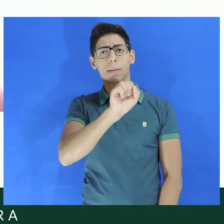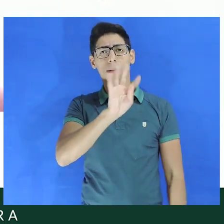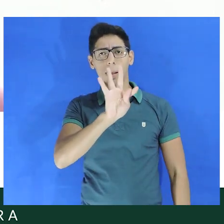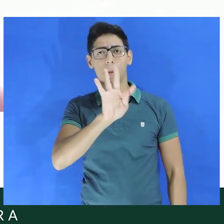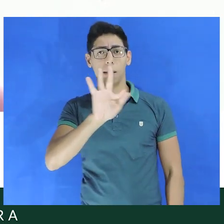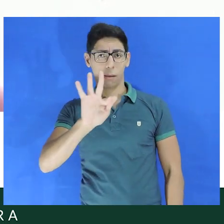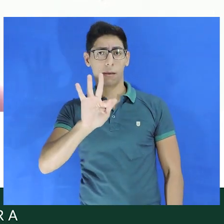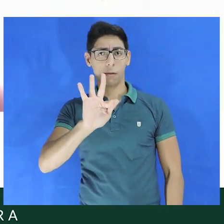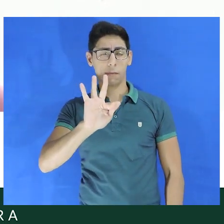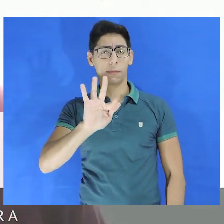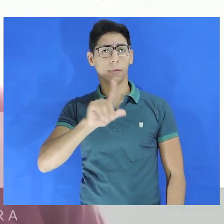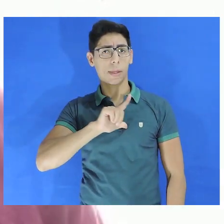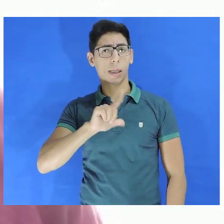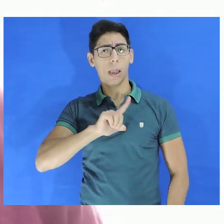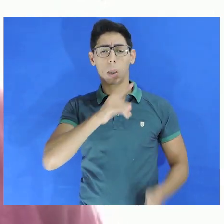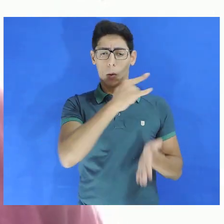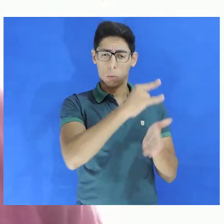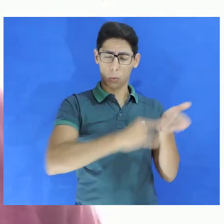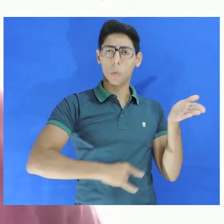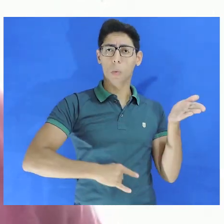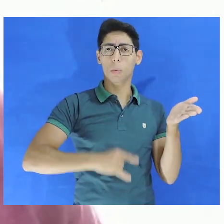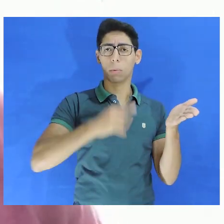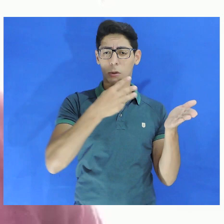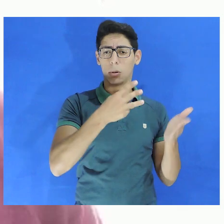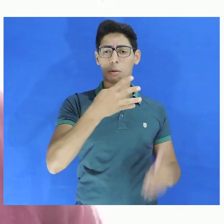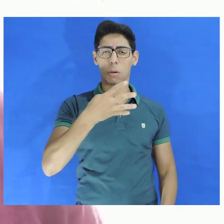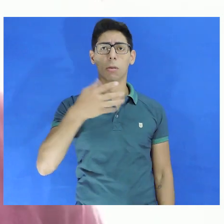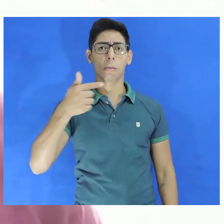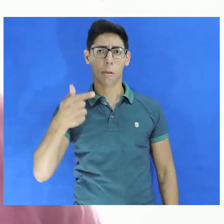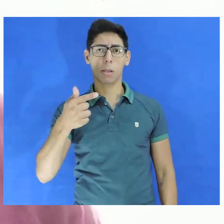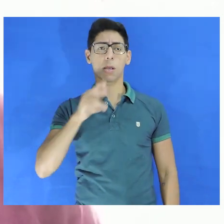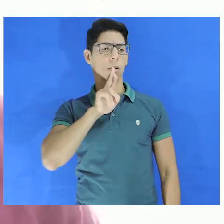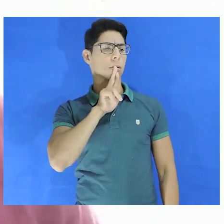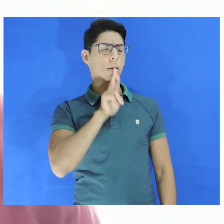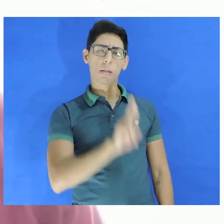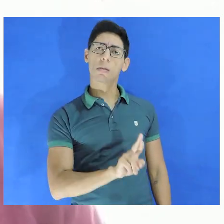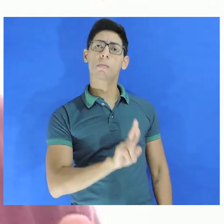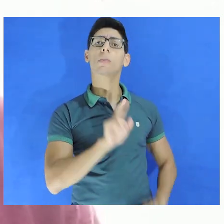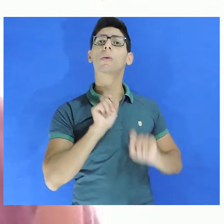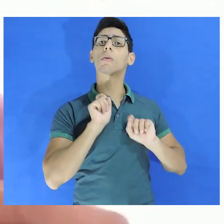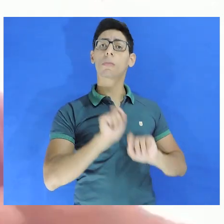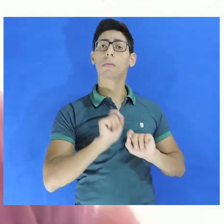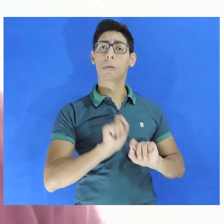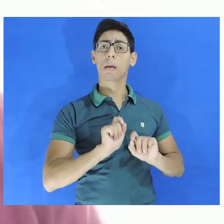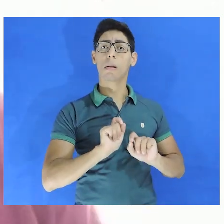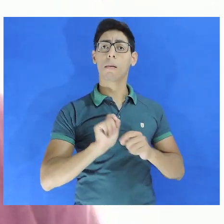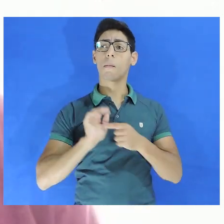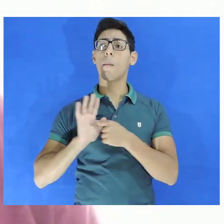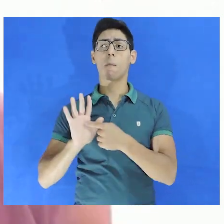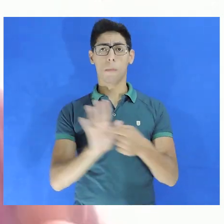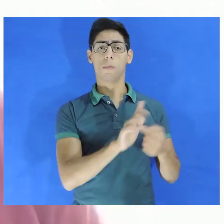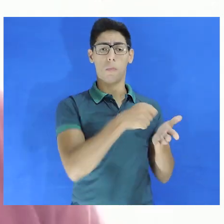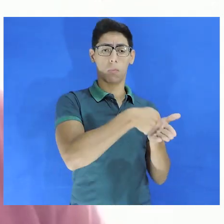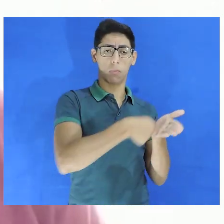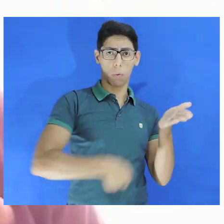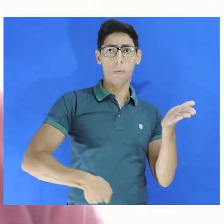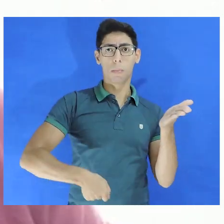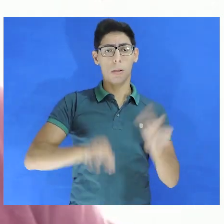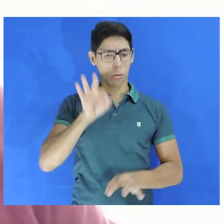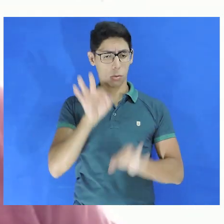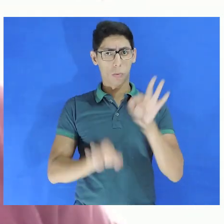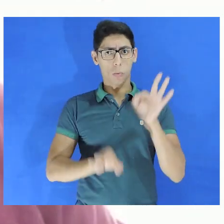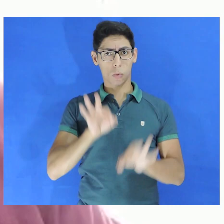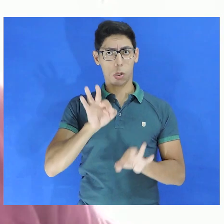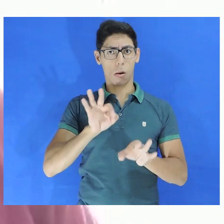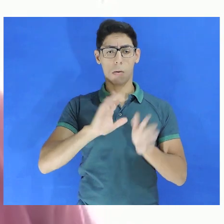ADPF 347, em resposta a uma manifestação